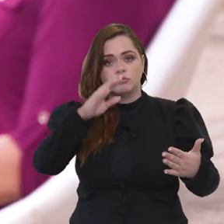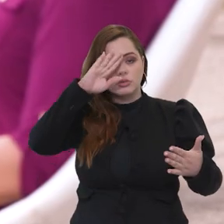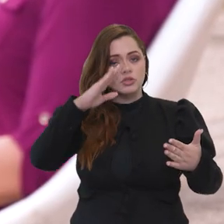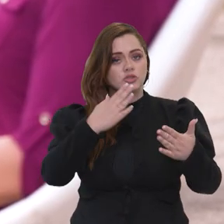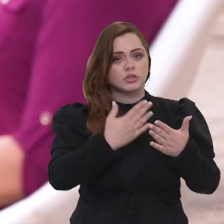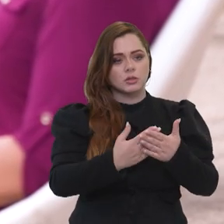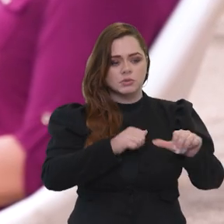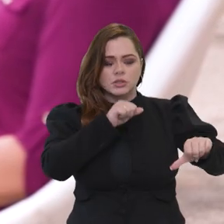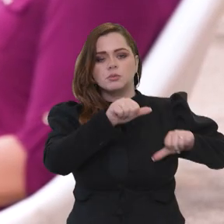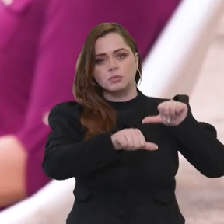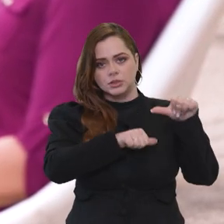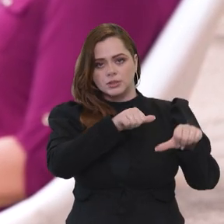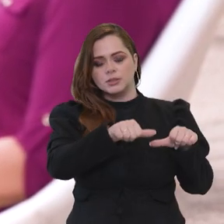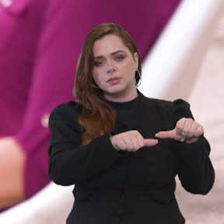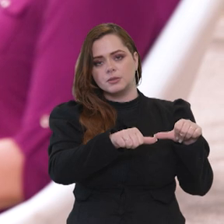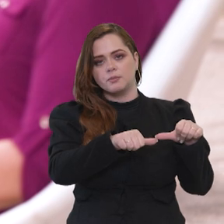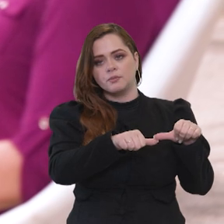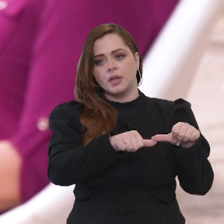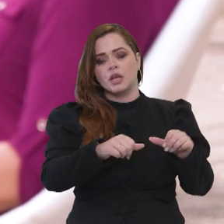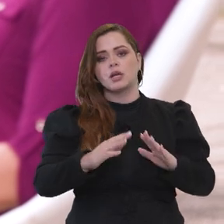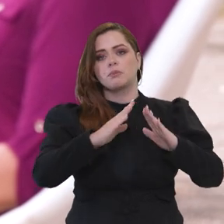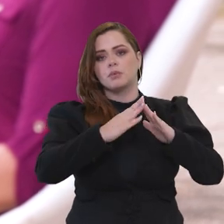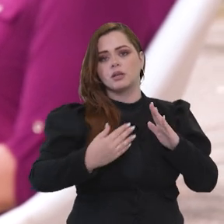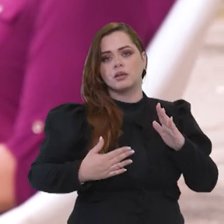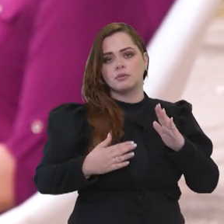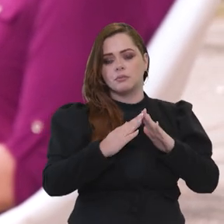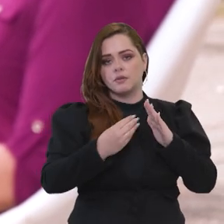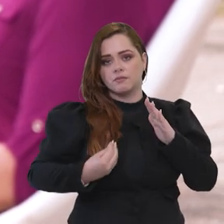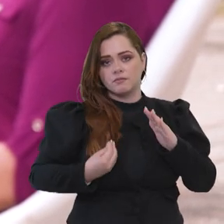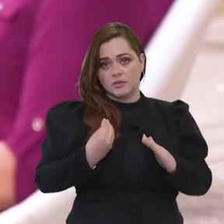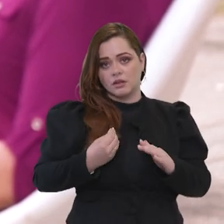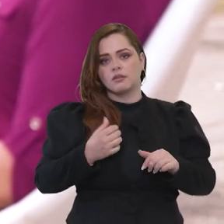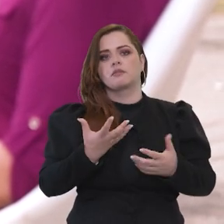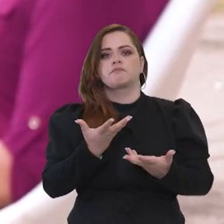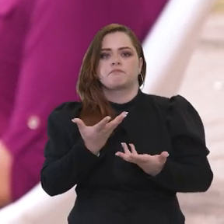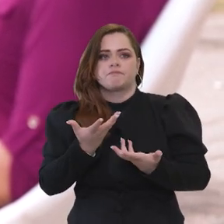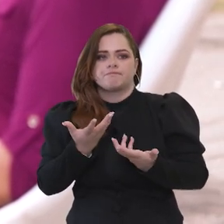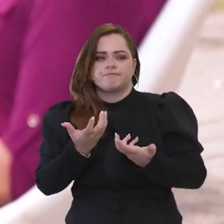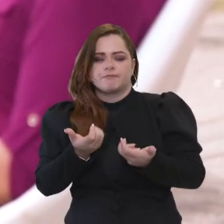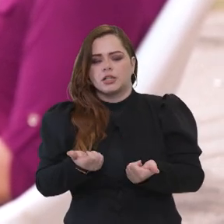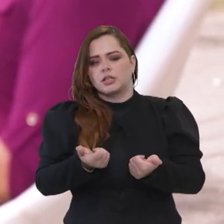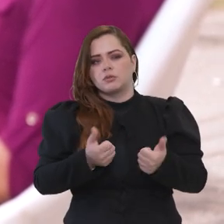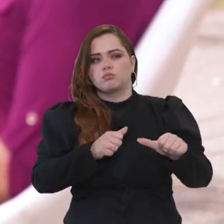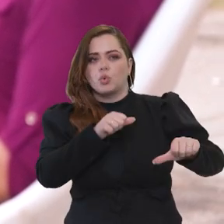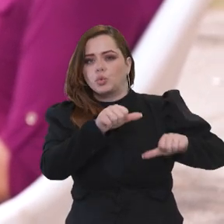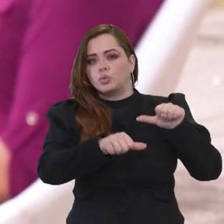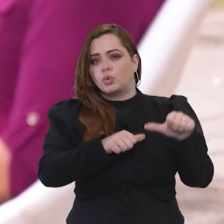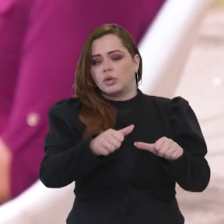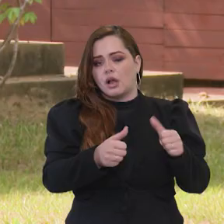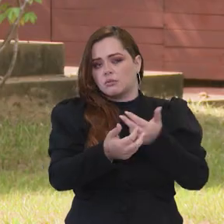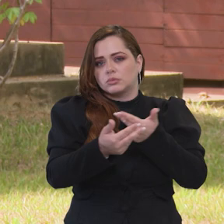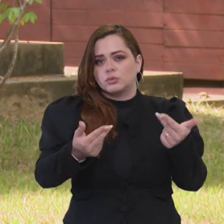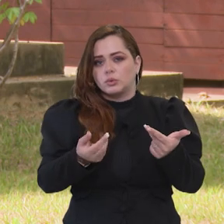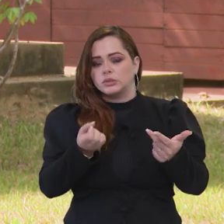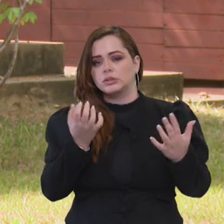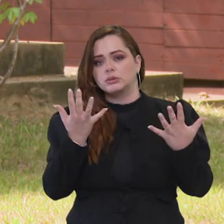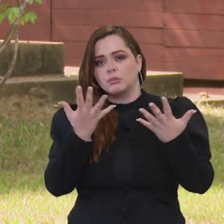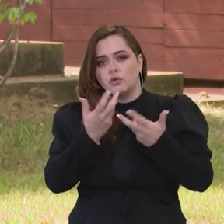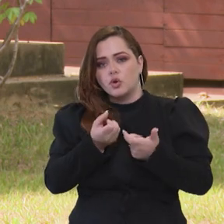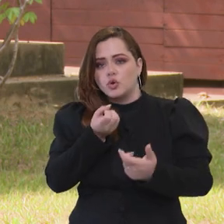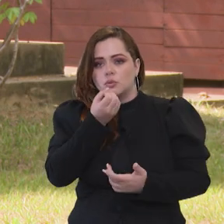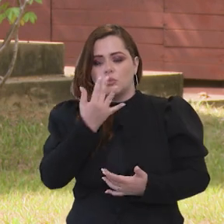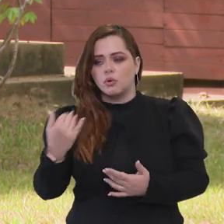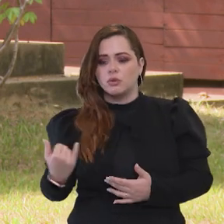acredita que com essas alterações, esse Minha Casa Minha Vida vem remodelado e vem, obviamente, trazendo novidades